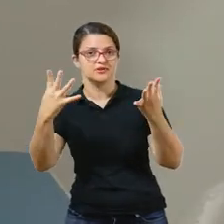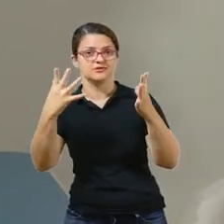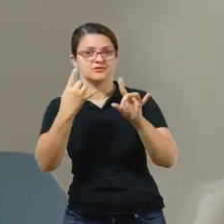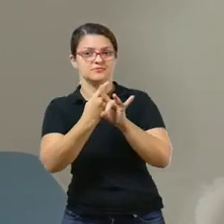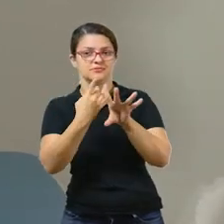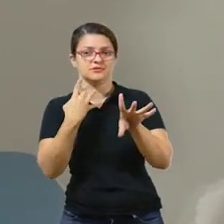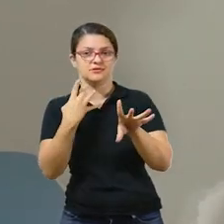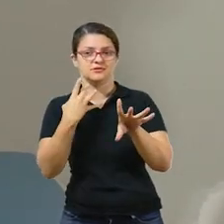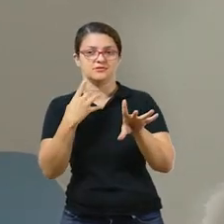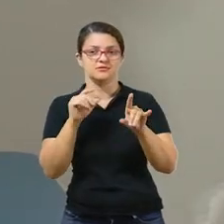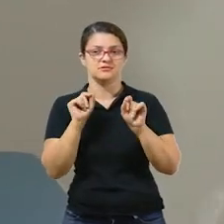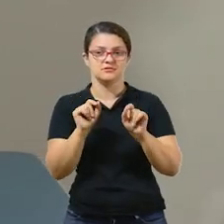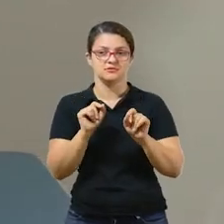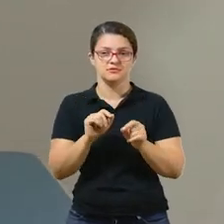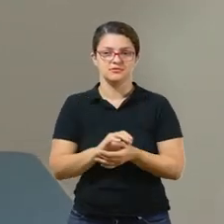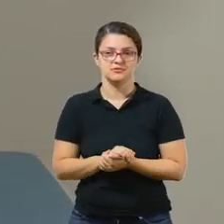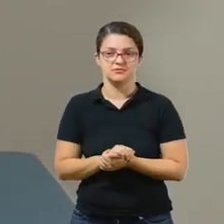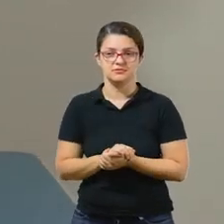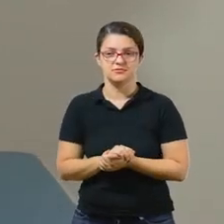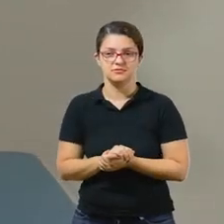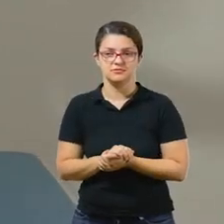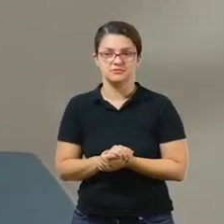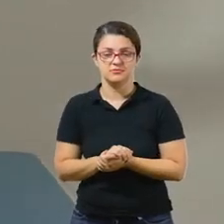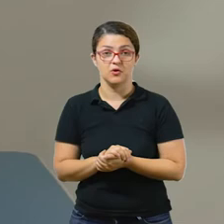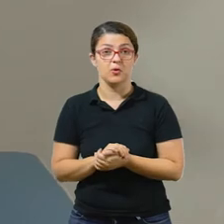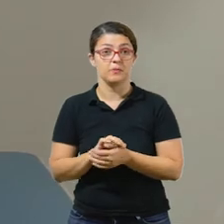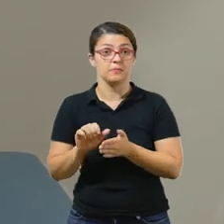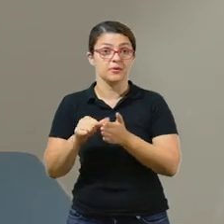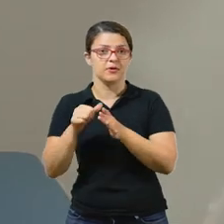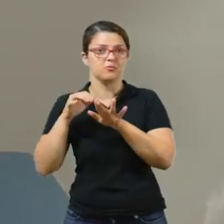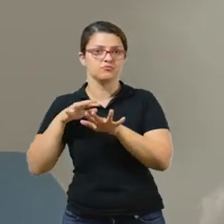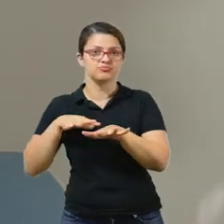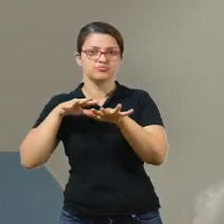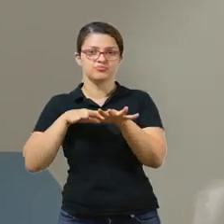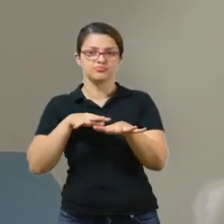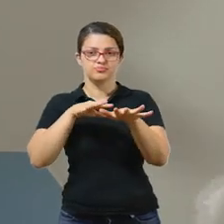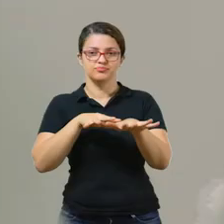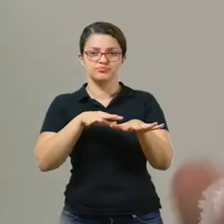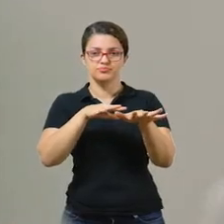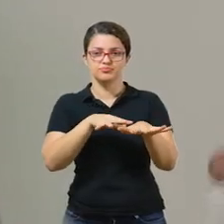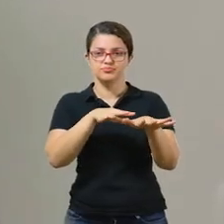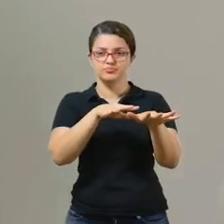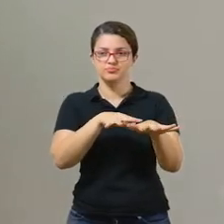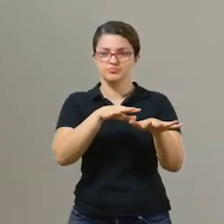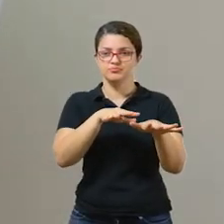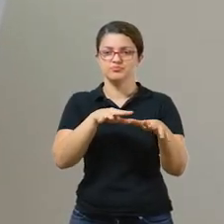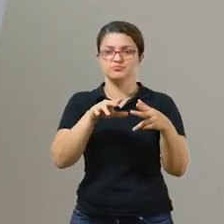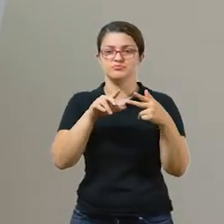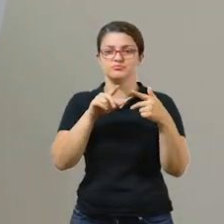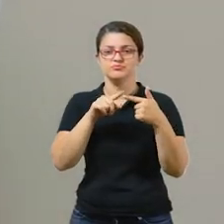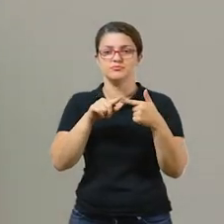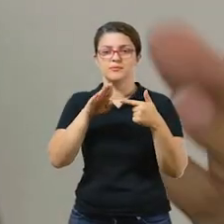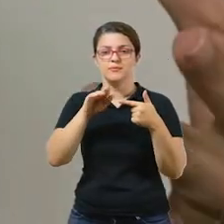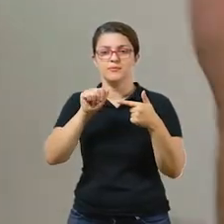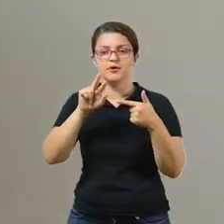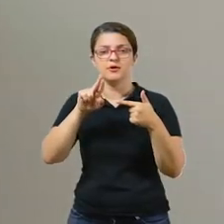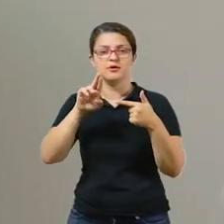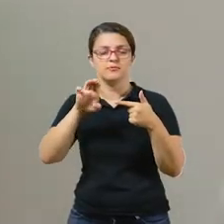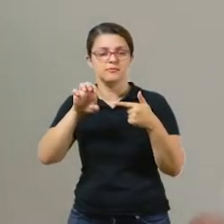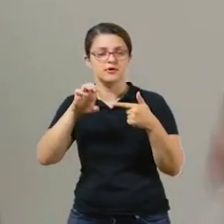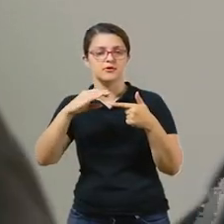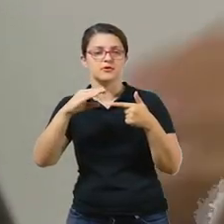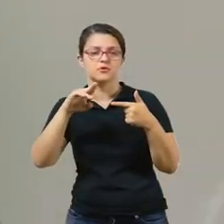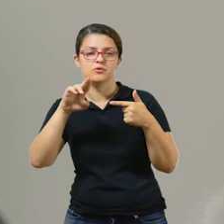dependência. A primeira é as parades, que são os desfiles. Barbecue. Barbecue é o churrasco.